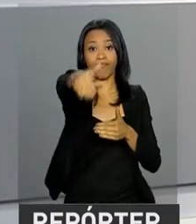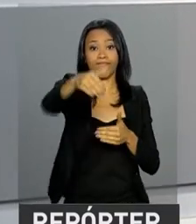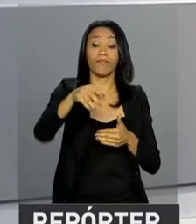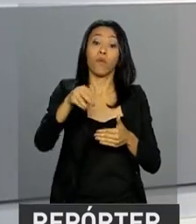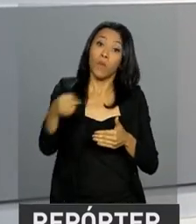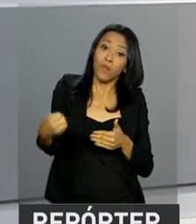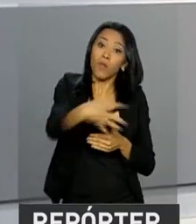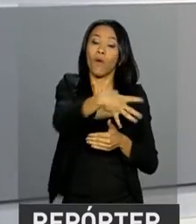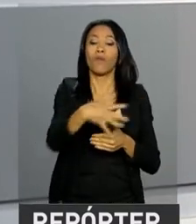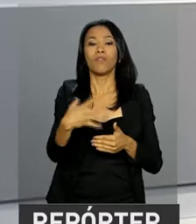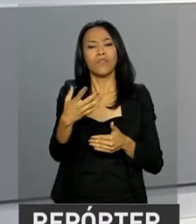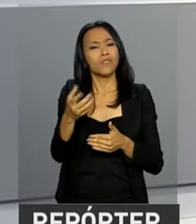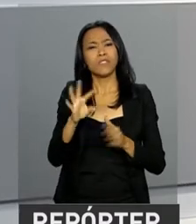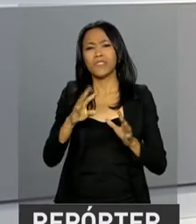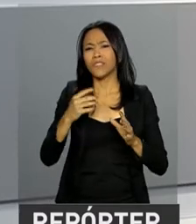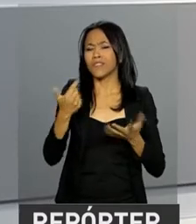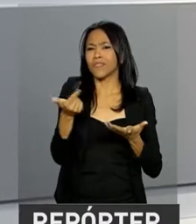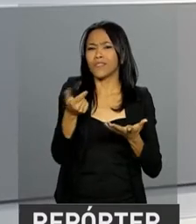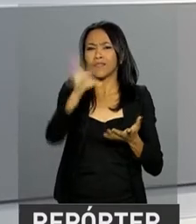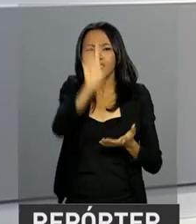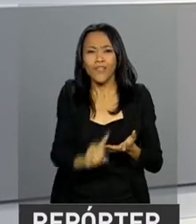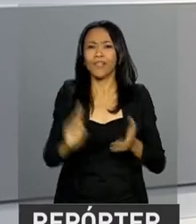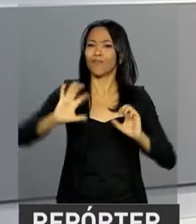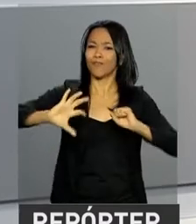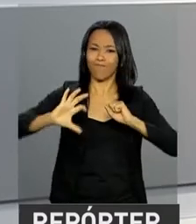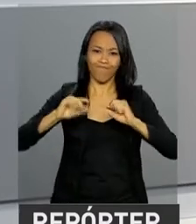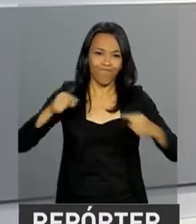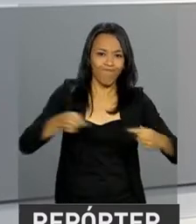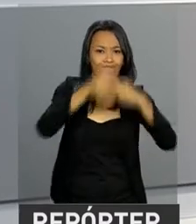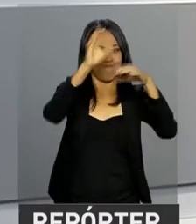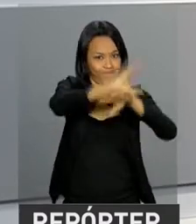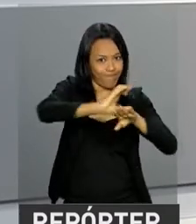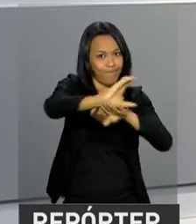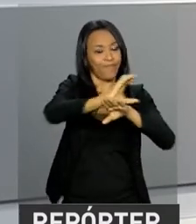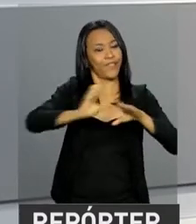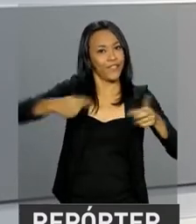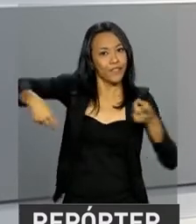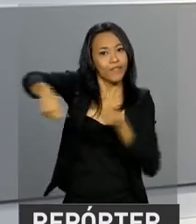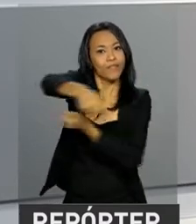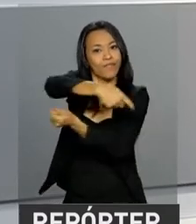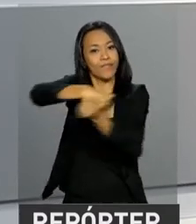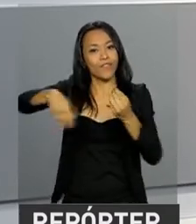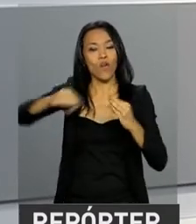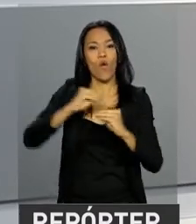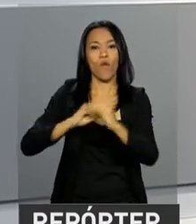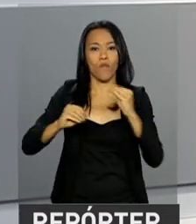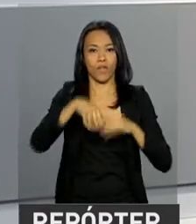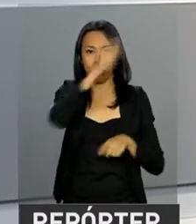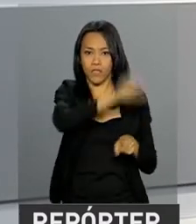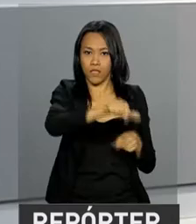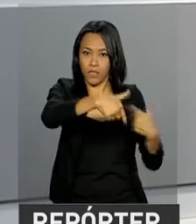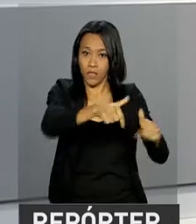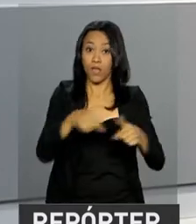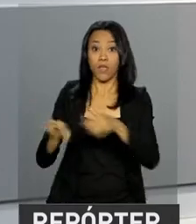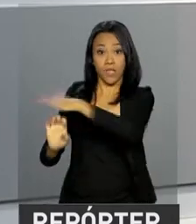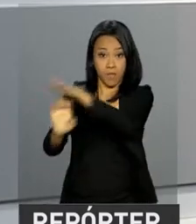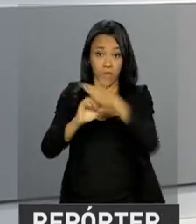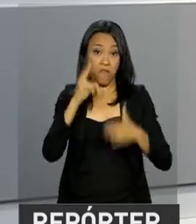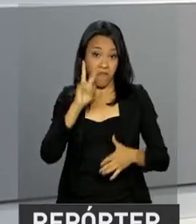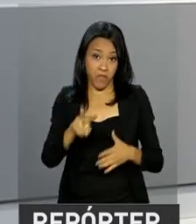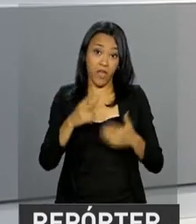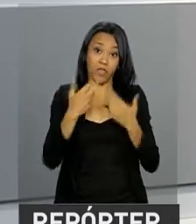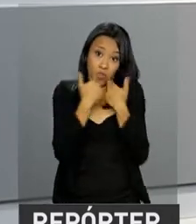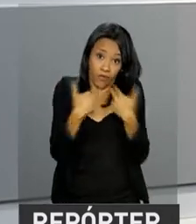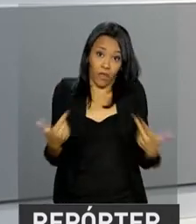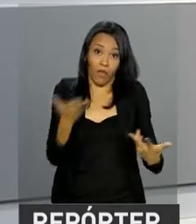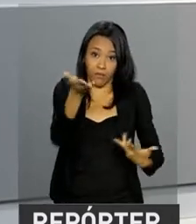fase com todos os direitos constitucionais resguardados e maior diálogo entre patrões e empregados. Confira as mudanças na reportagem